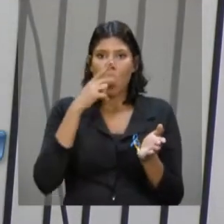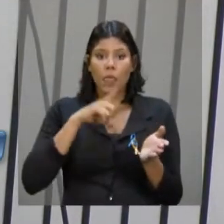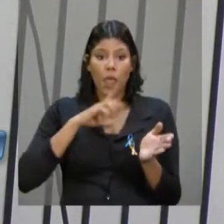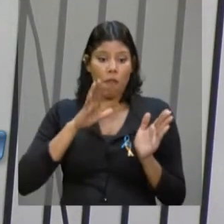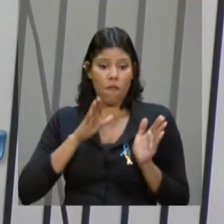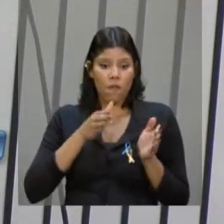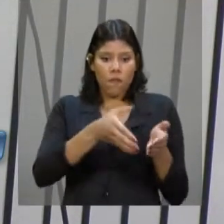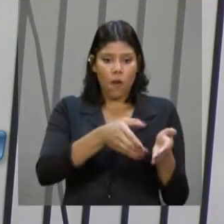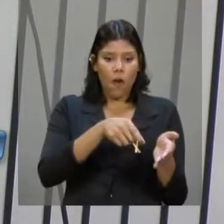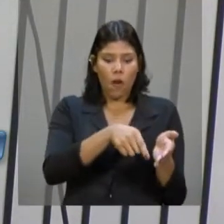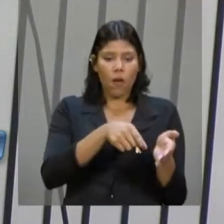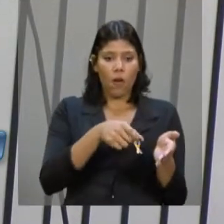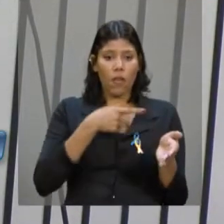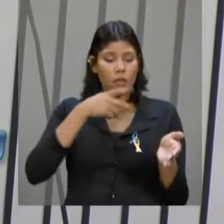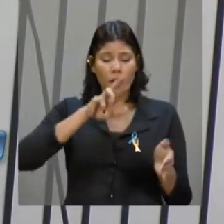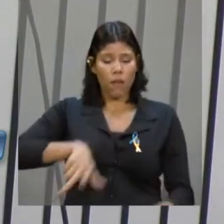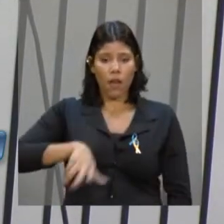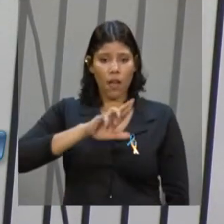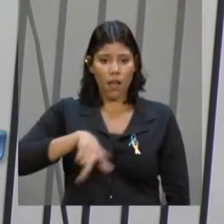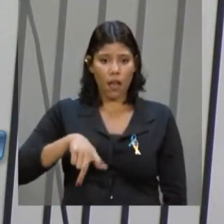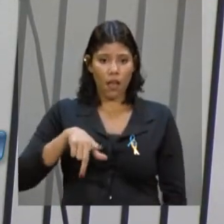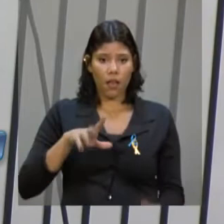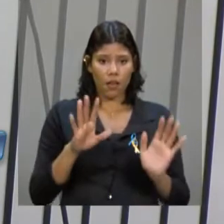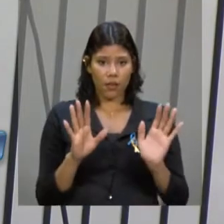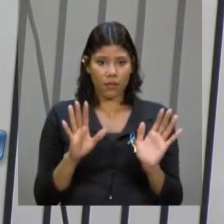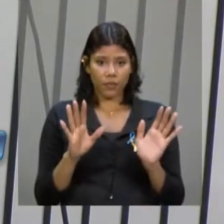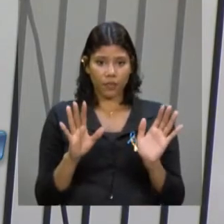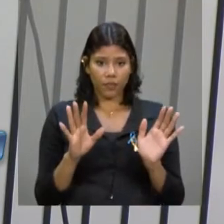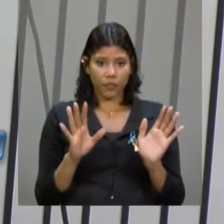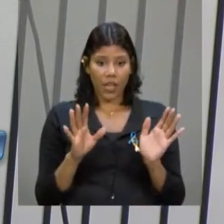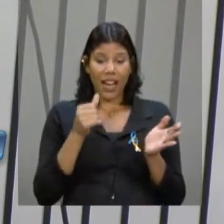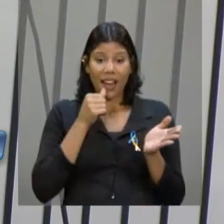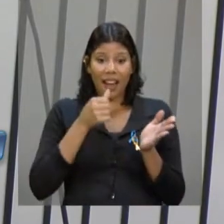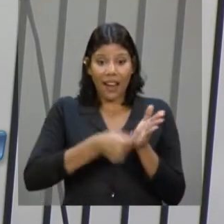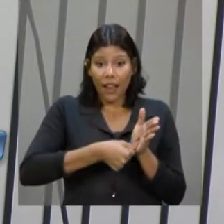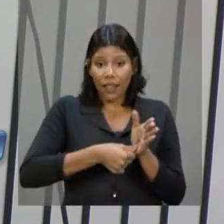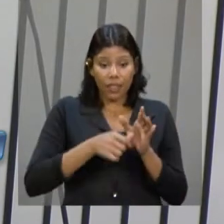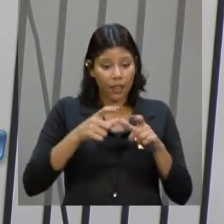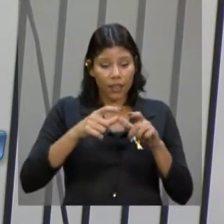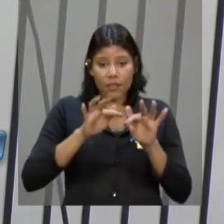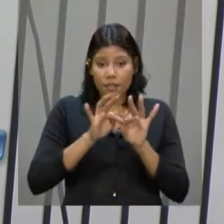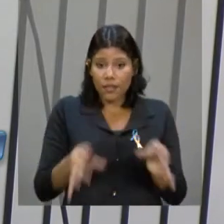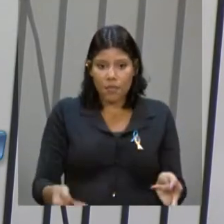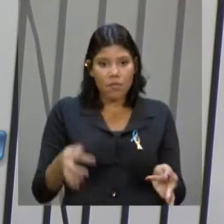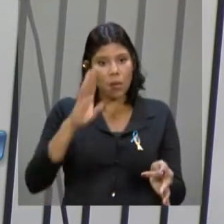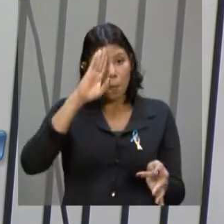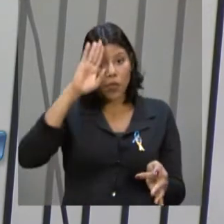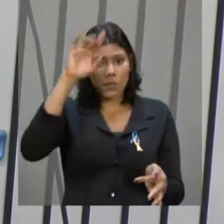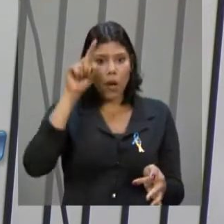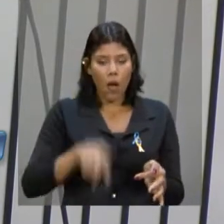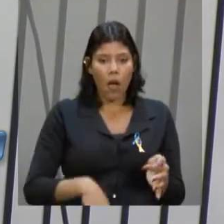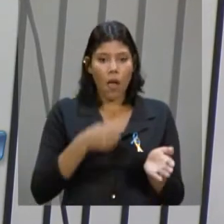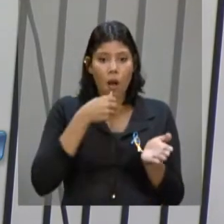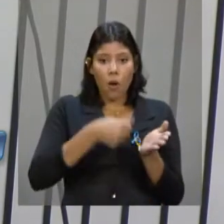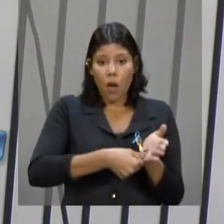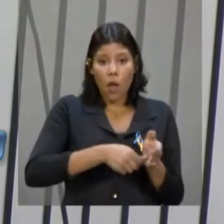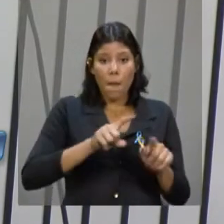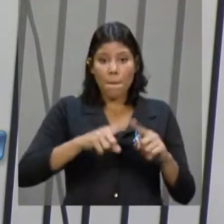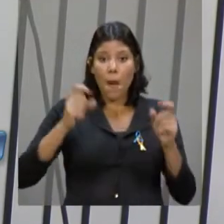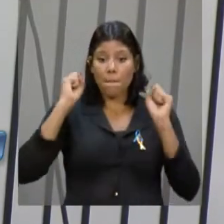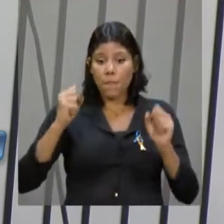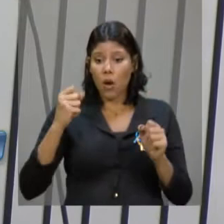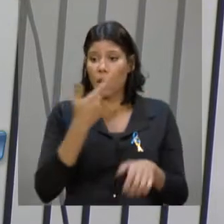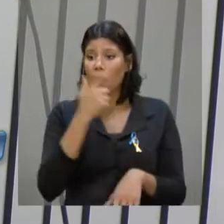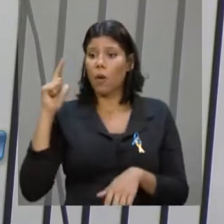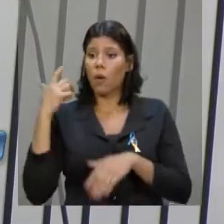Os Correios só têm privilégio de monopólio, de carta. Carta simples, é. E por que é que tem? Porque